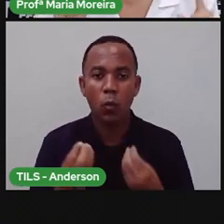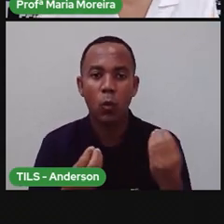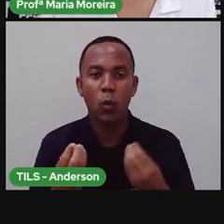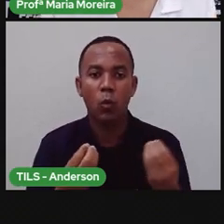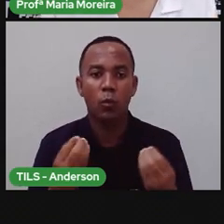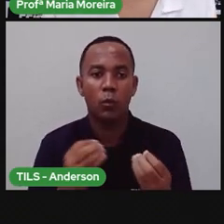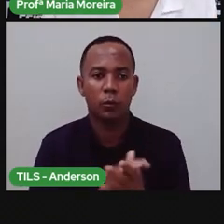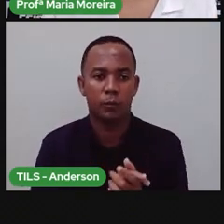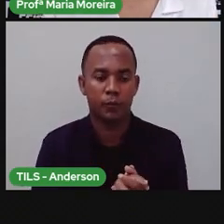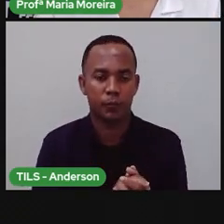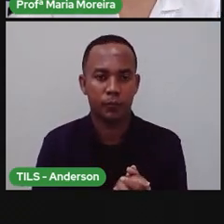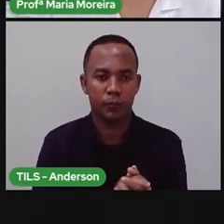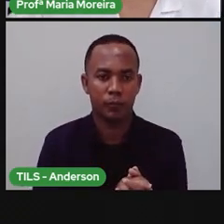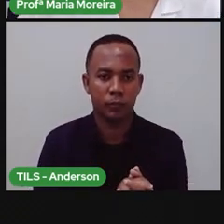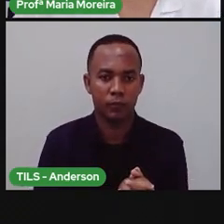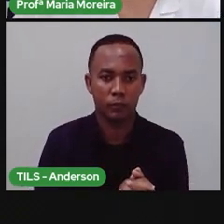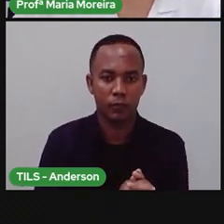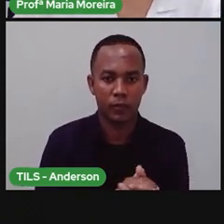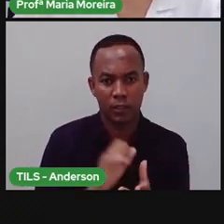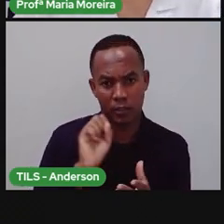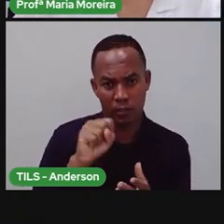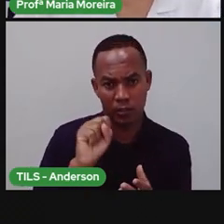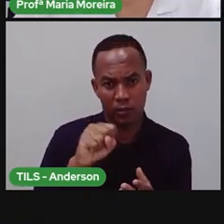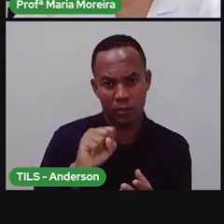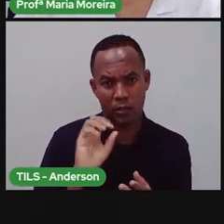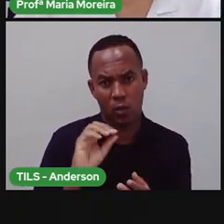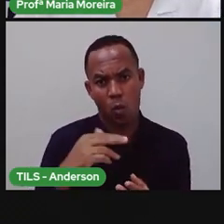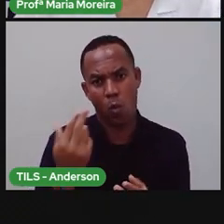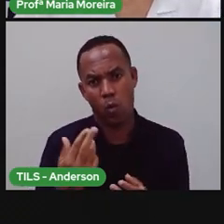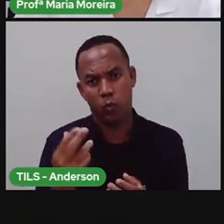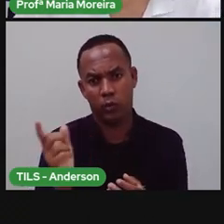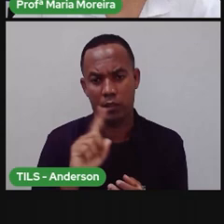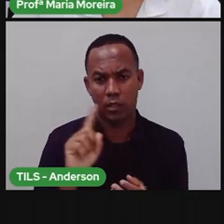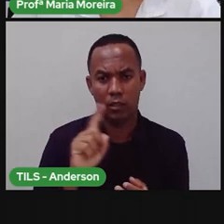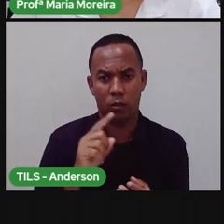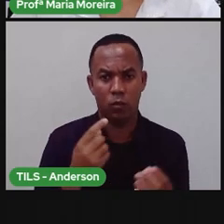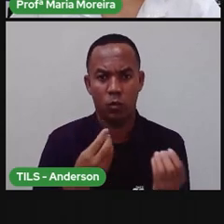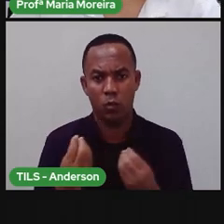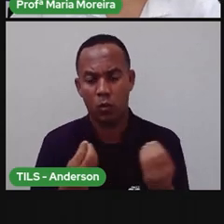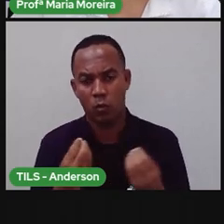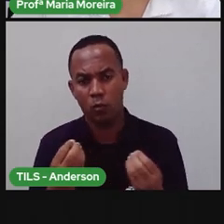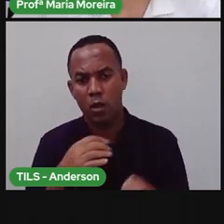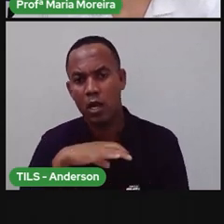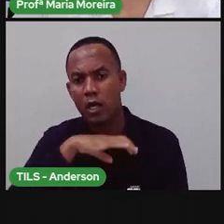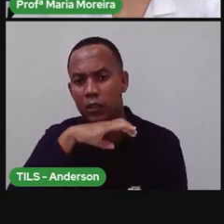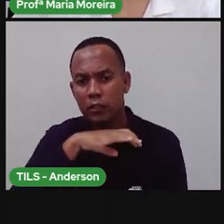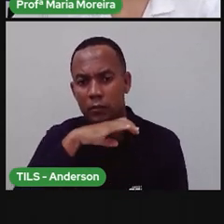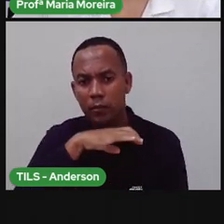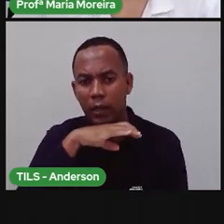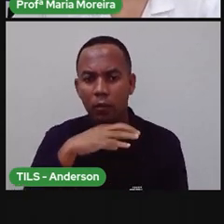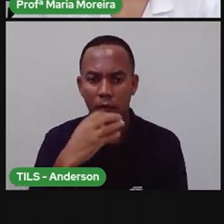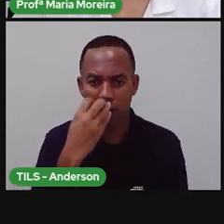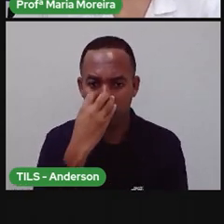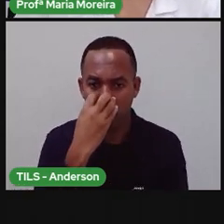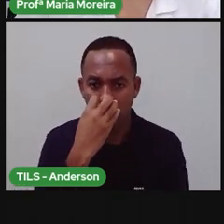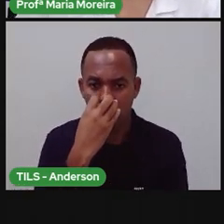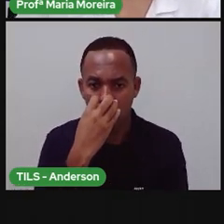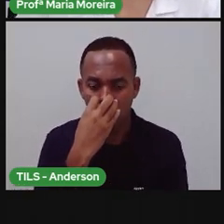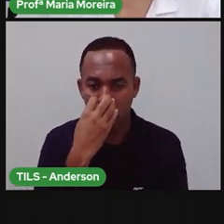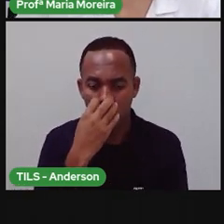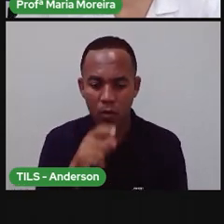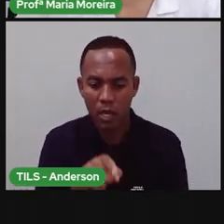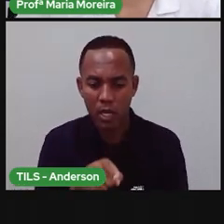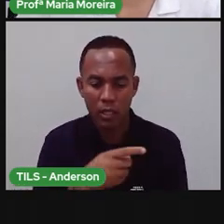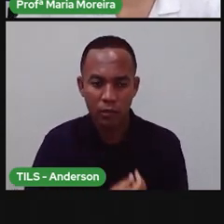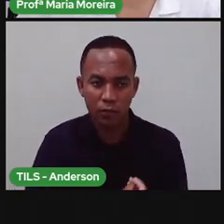Uma pedra, ele é um ser vivo ou um ser não vivo? E um animal, por exemplo, um cachorrinho, ele é um ser